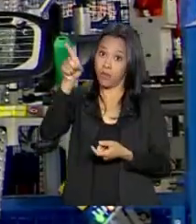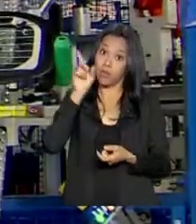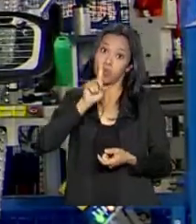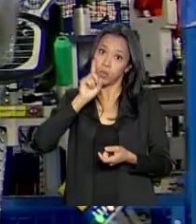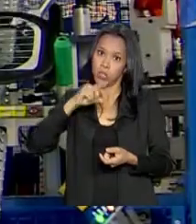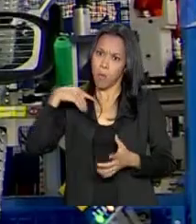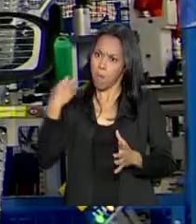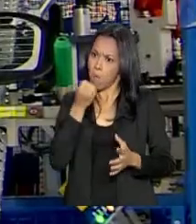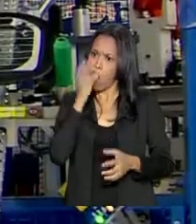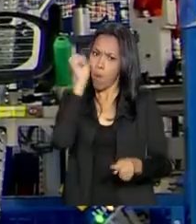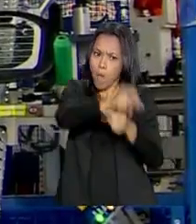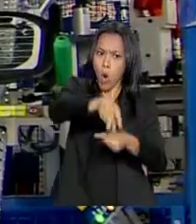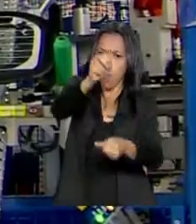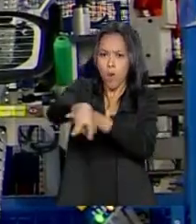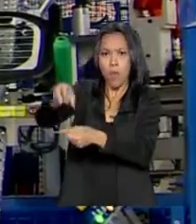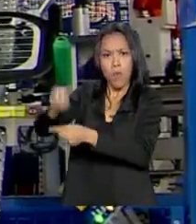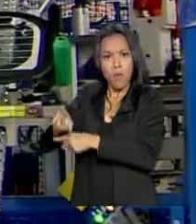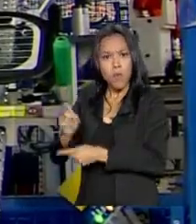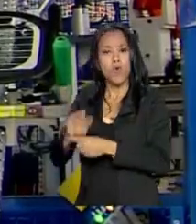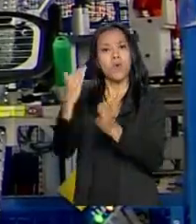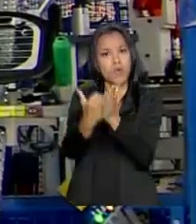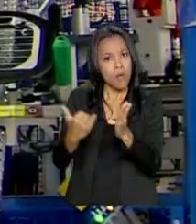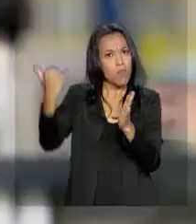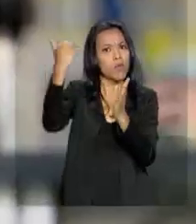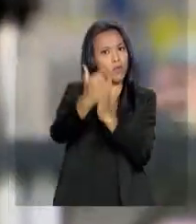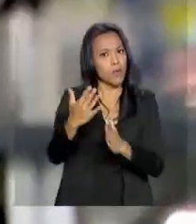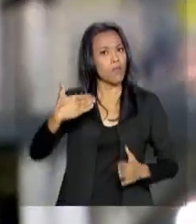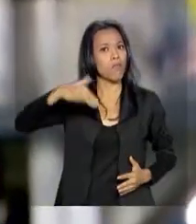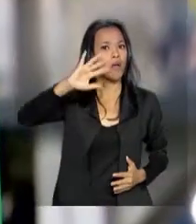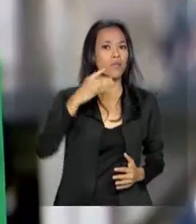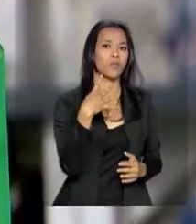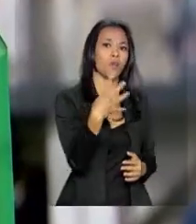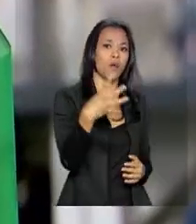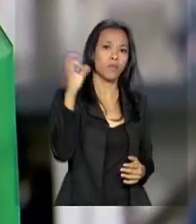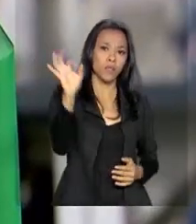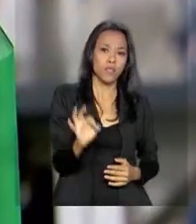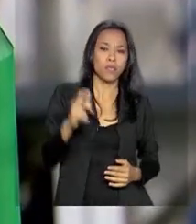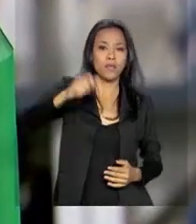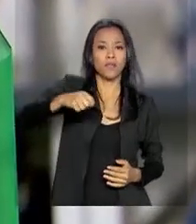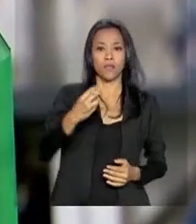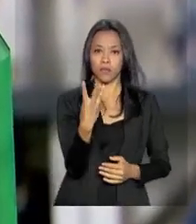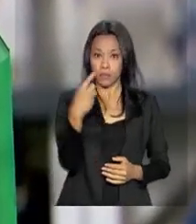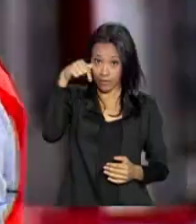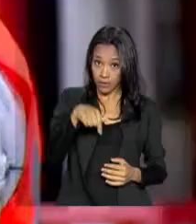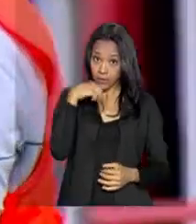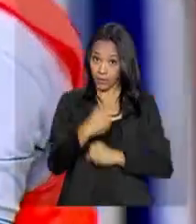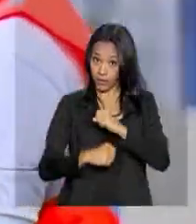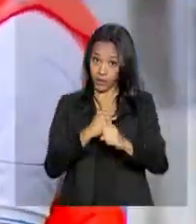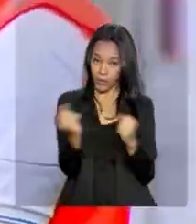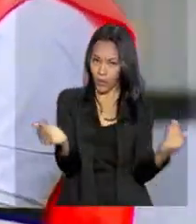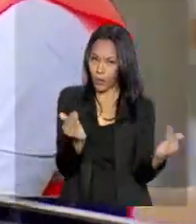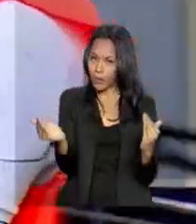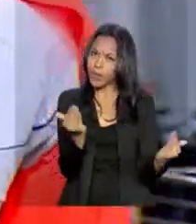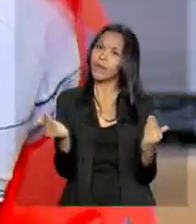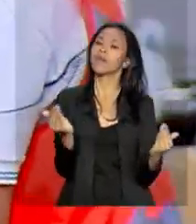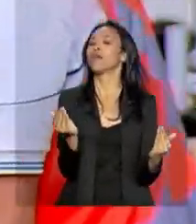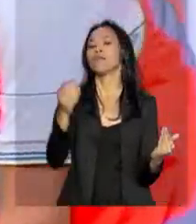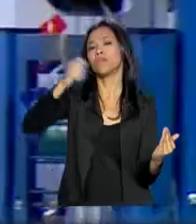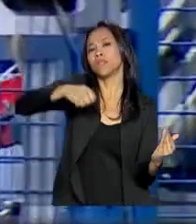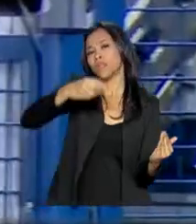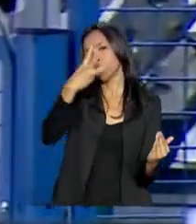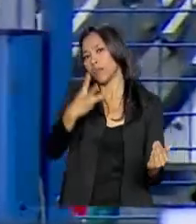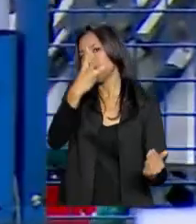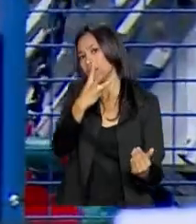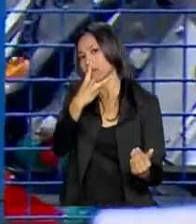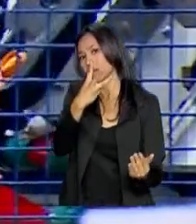cresceu mais de 4% no segundo trimestre deste ano, em relação ao primeiro trimestre de